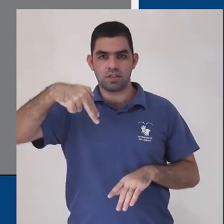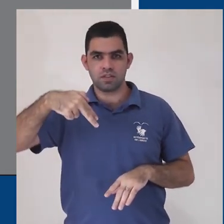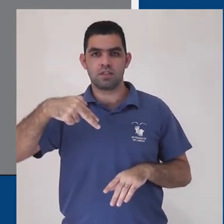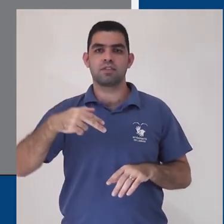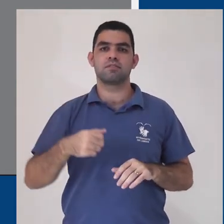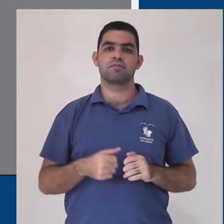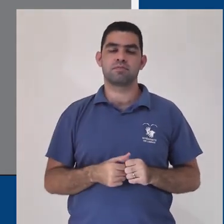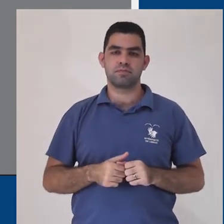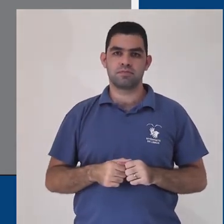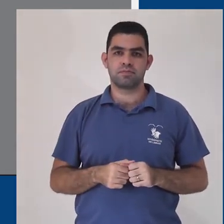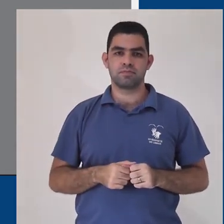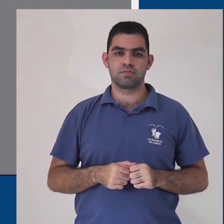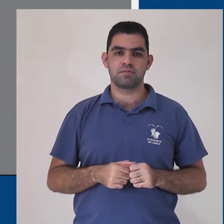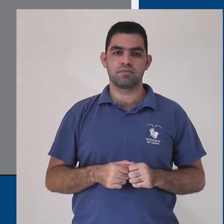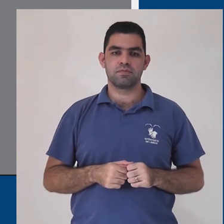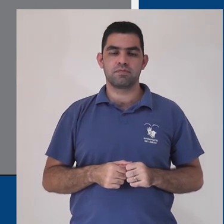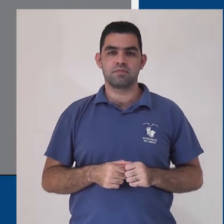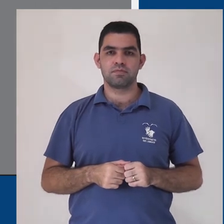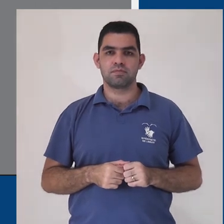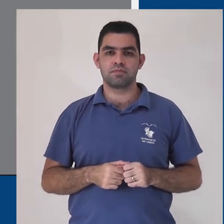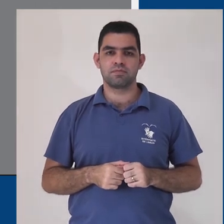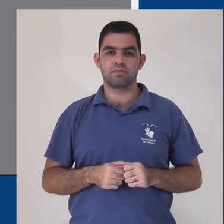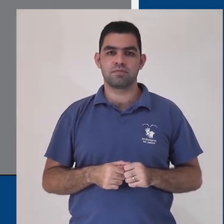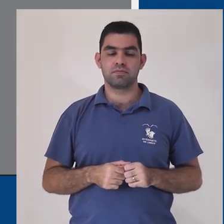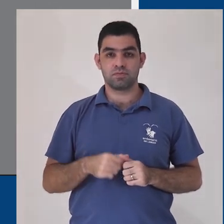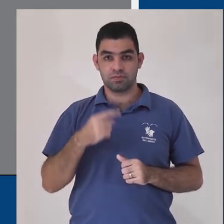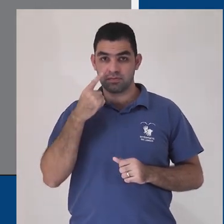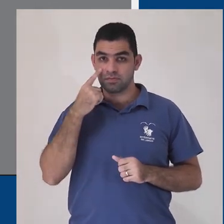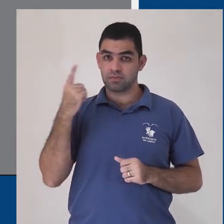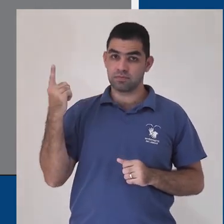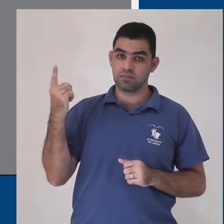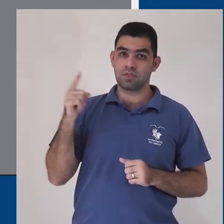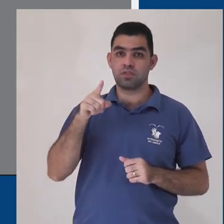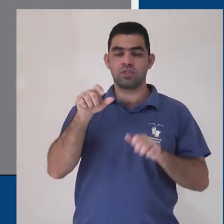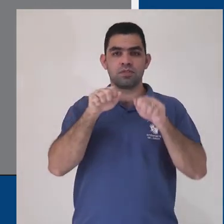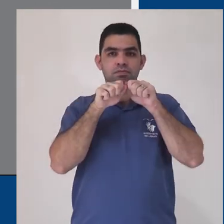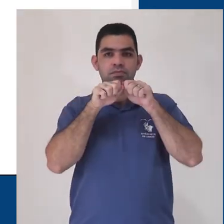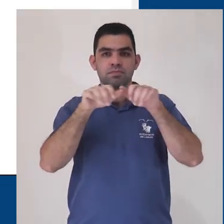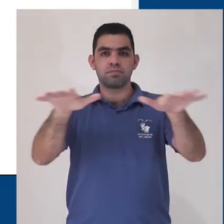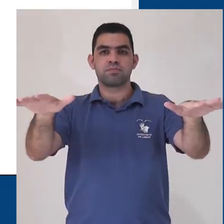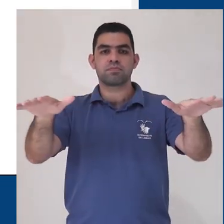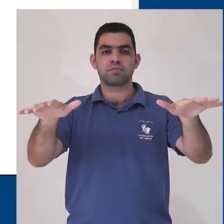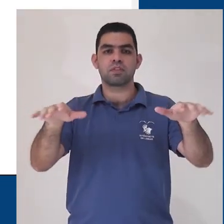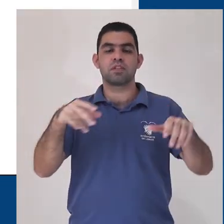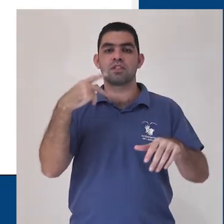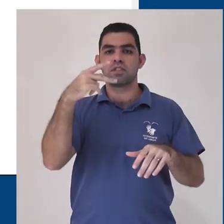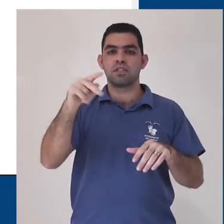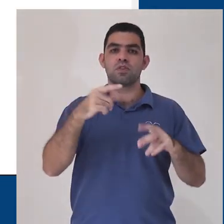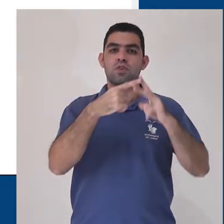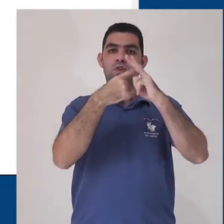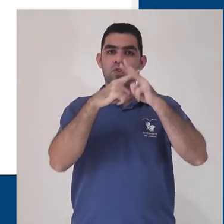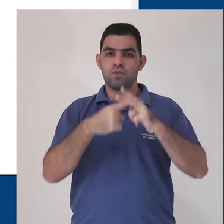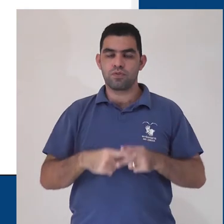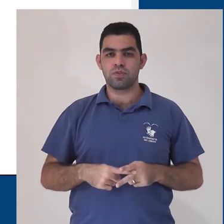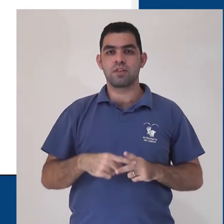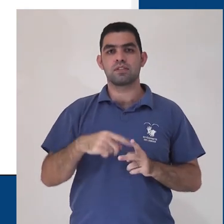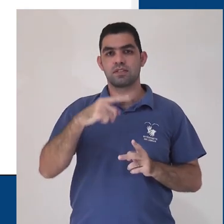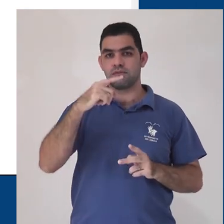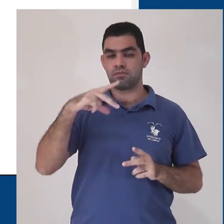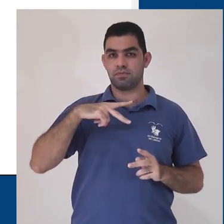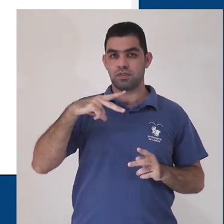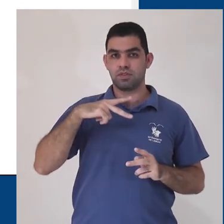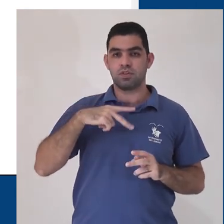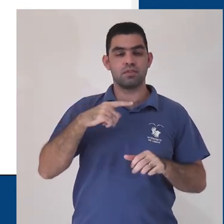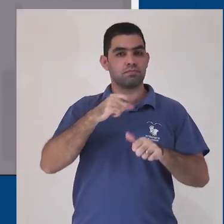e deverá seguir o procedimento de compartilhamento da rede social que escolher utilizar. Note que quando você compartilha a sua sessão,